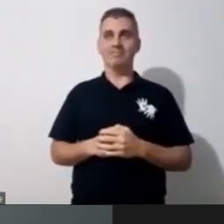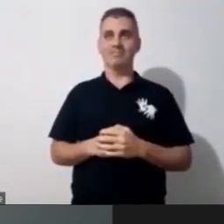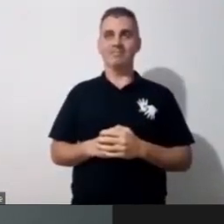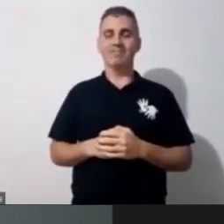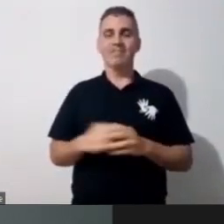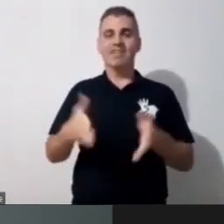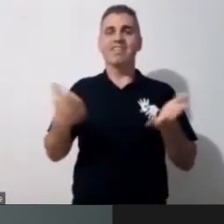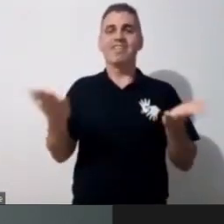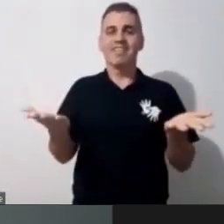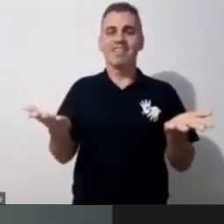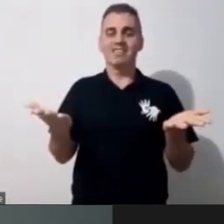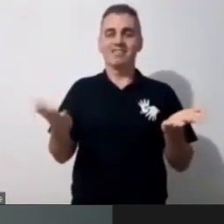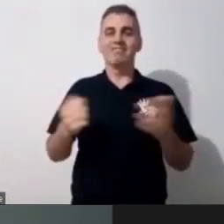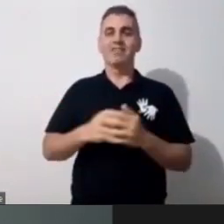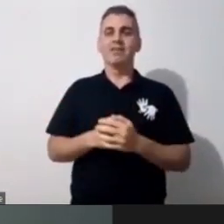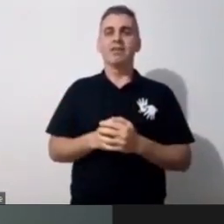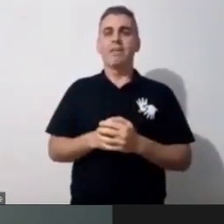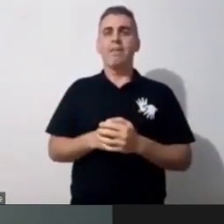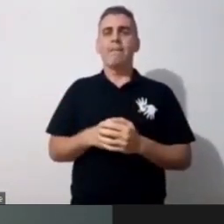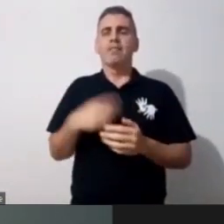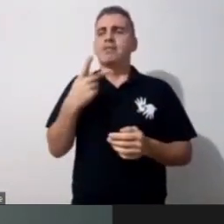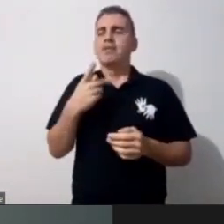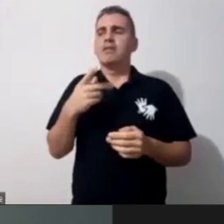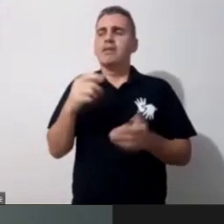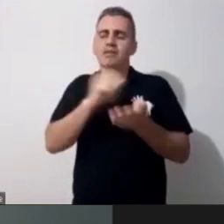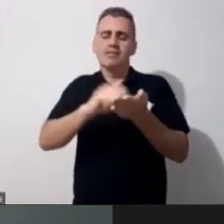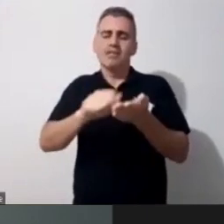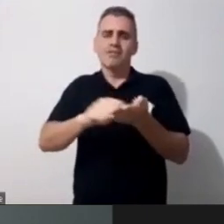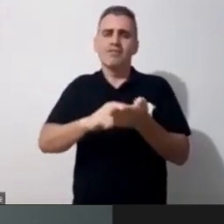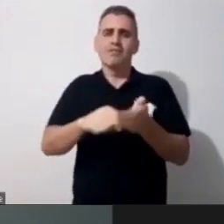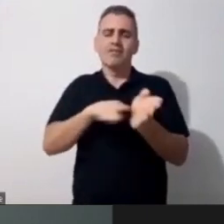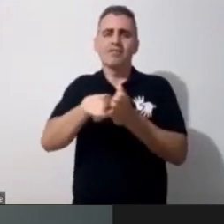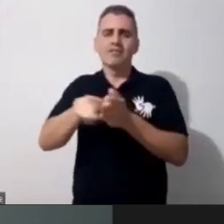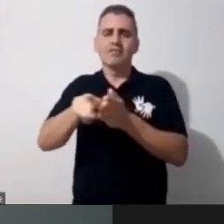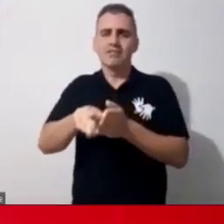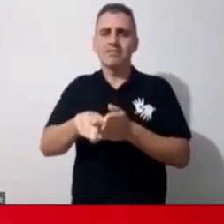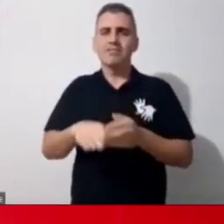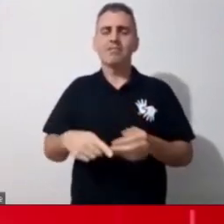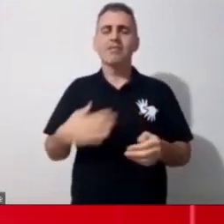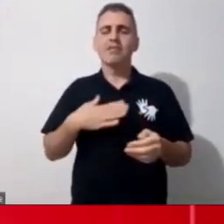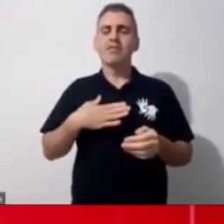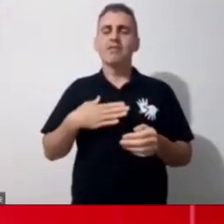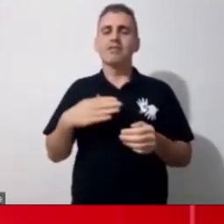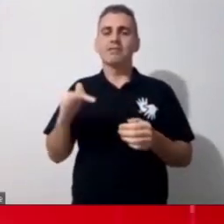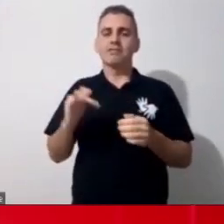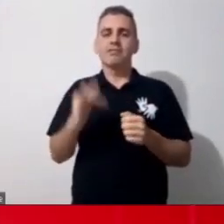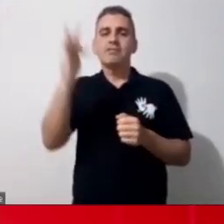Não sei quem escreveu aí, né, mas eu também já estou nesse período de pós-pandemia. Michelle Fortes,